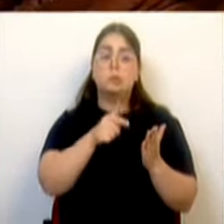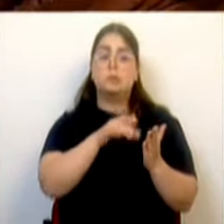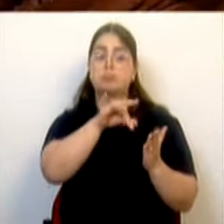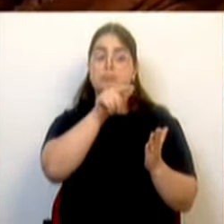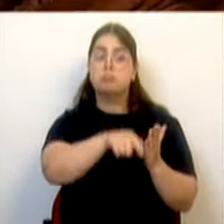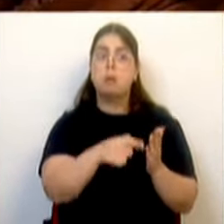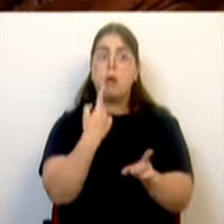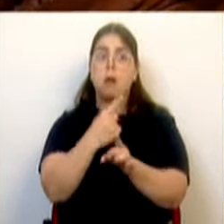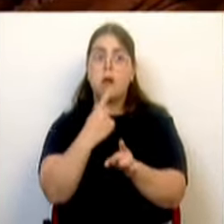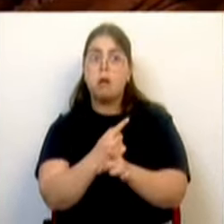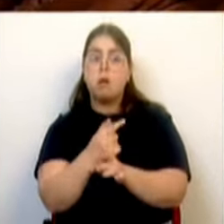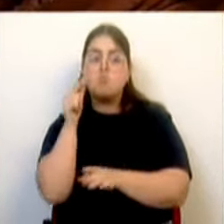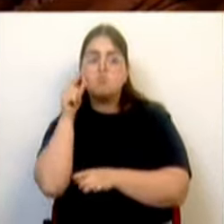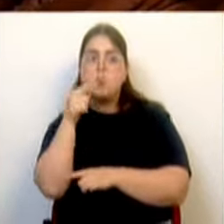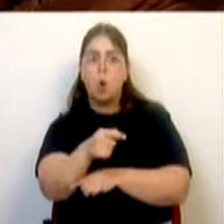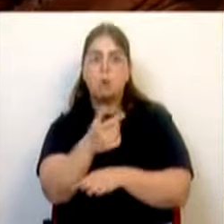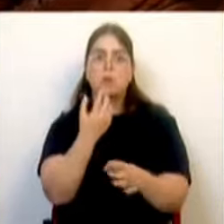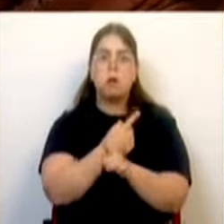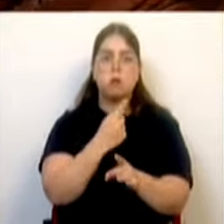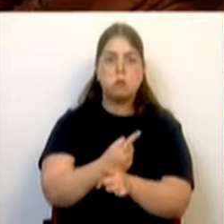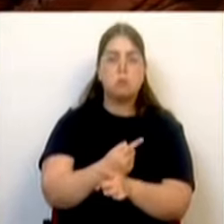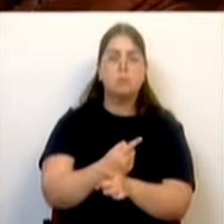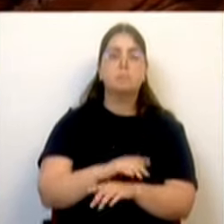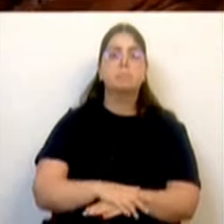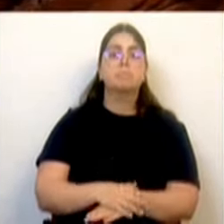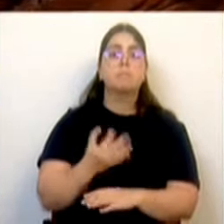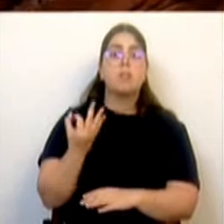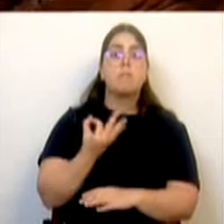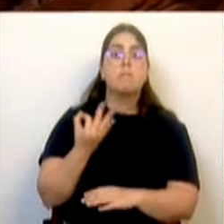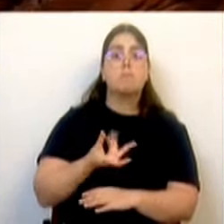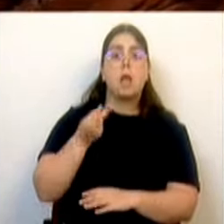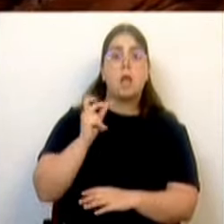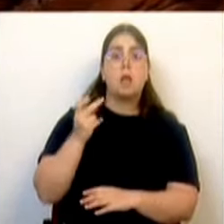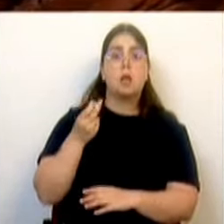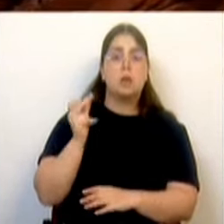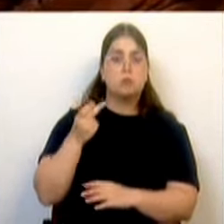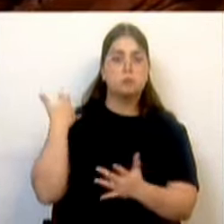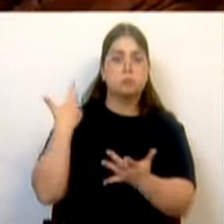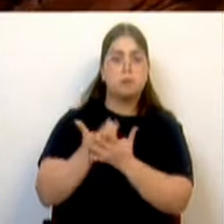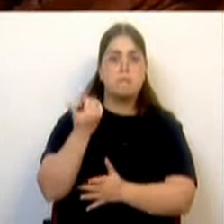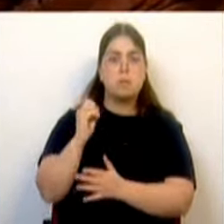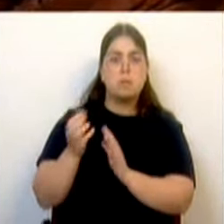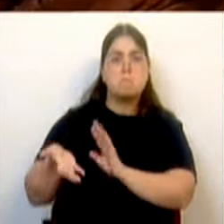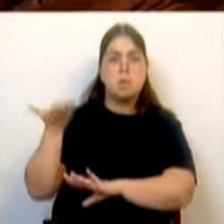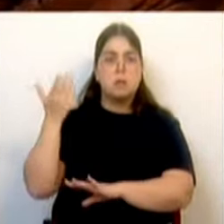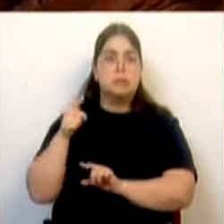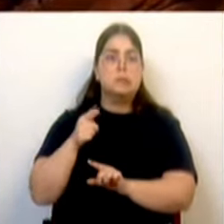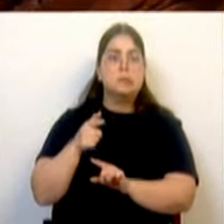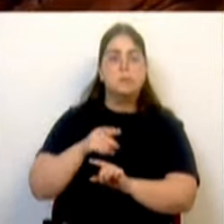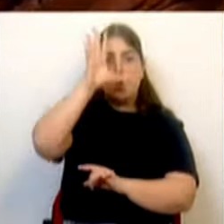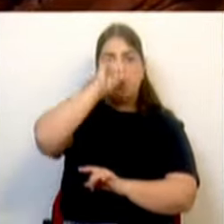Ou seja, em mais de duas décadas, esta foi a vez que o Ministro da Saúde mais longe foi neste tema.